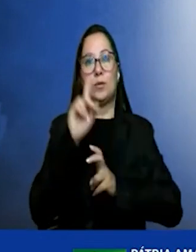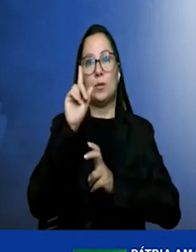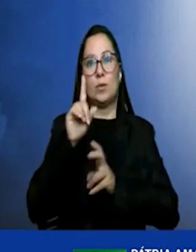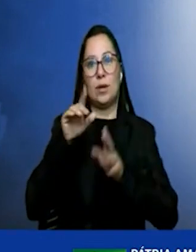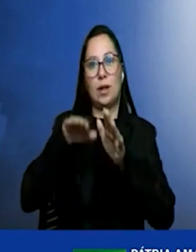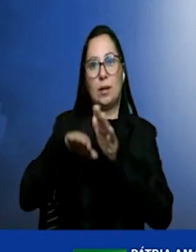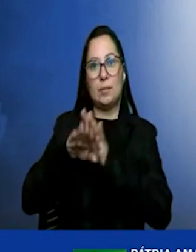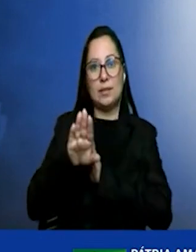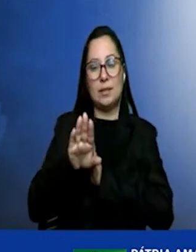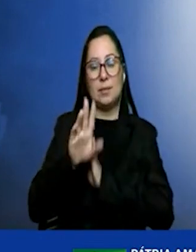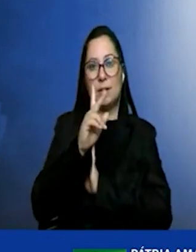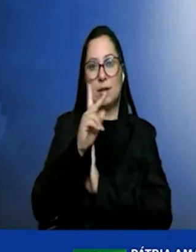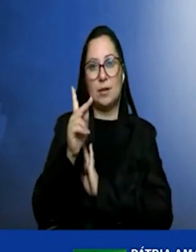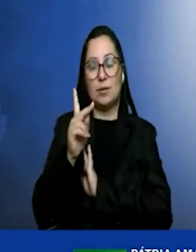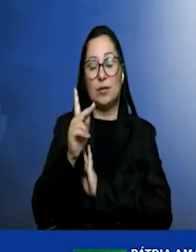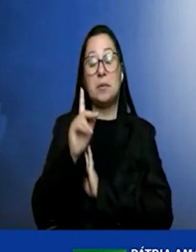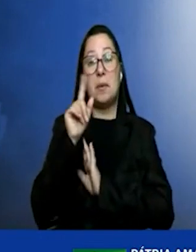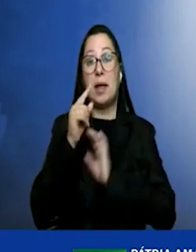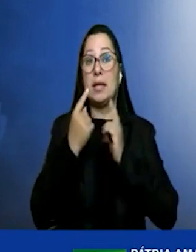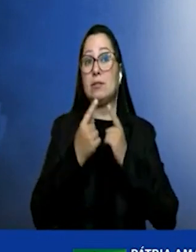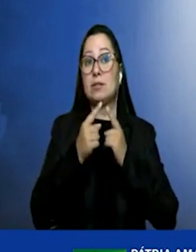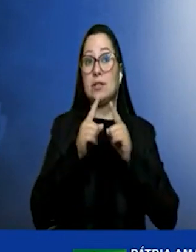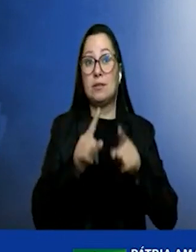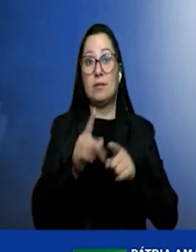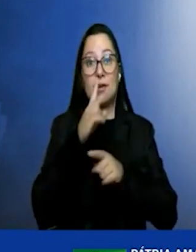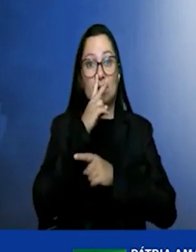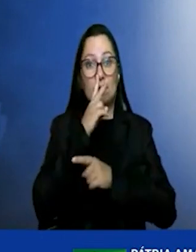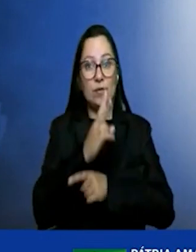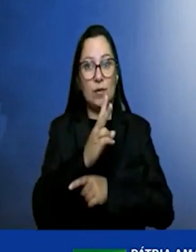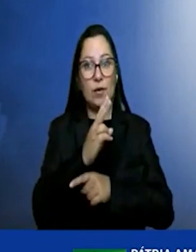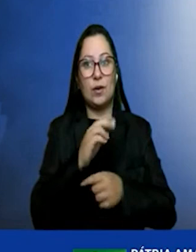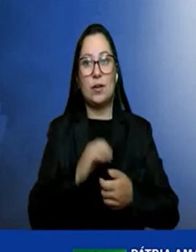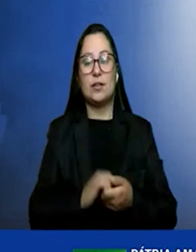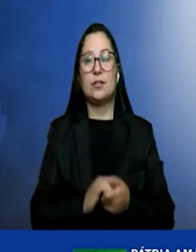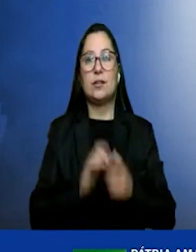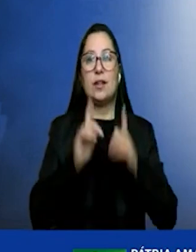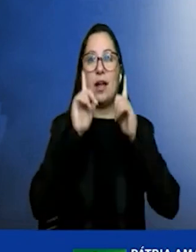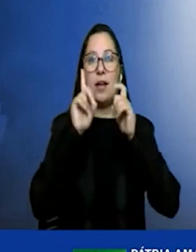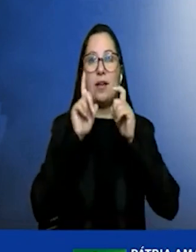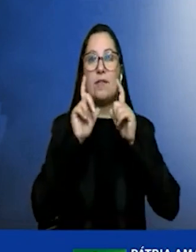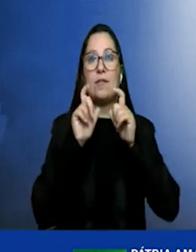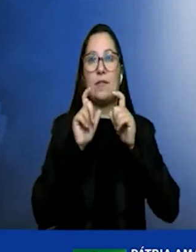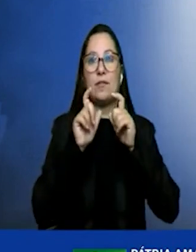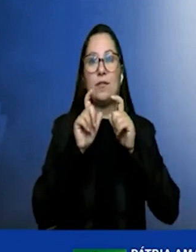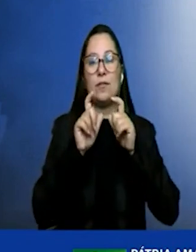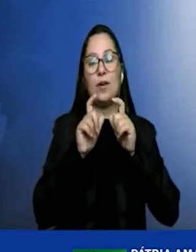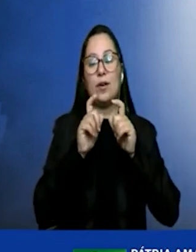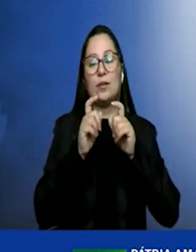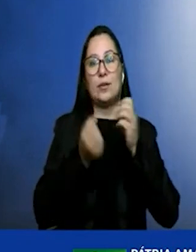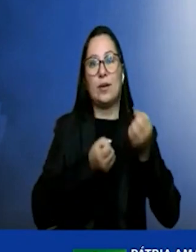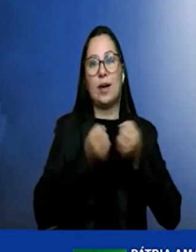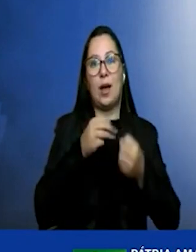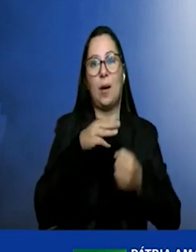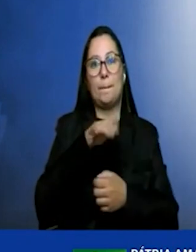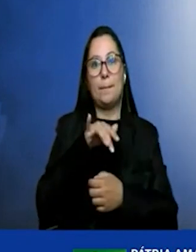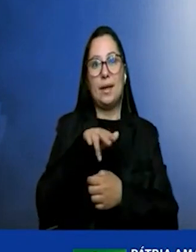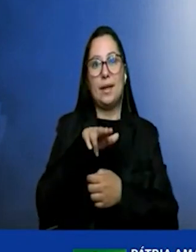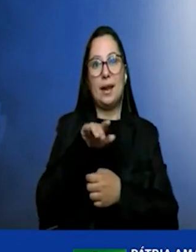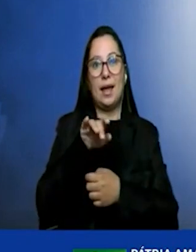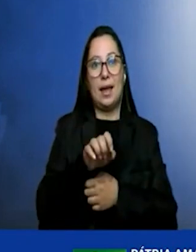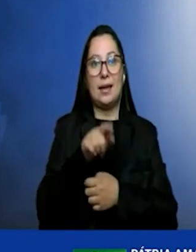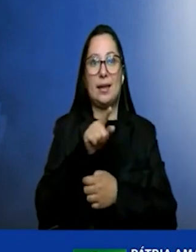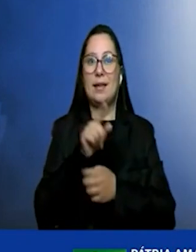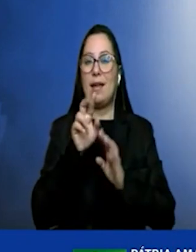então é um enorme desafio e aí uma vez mais está a foto do Mirai ali que é uma grande referência mundial é